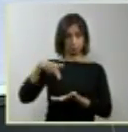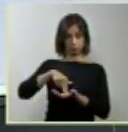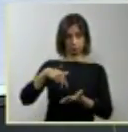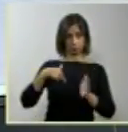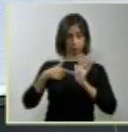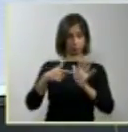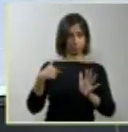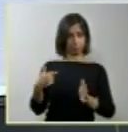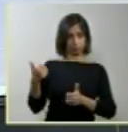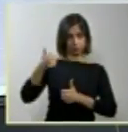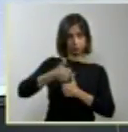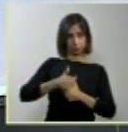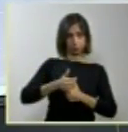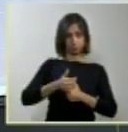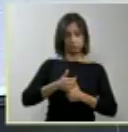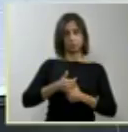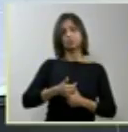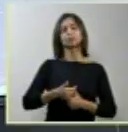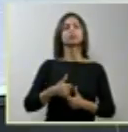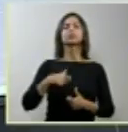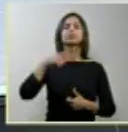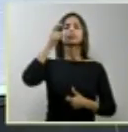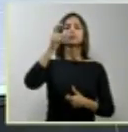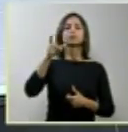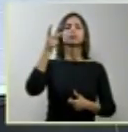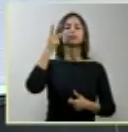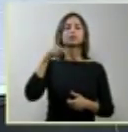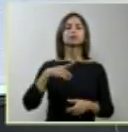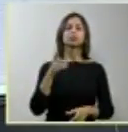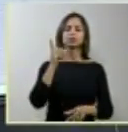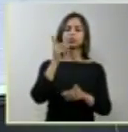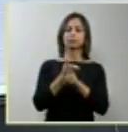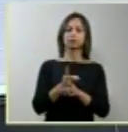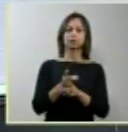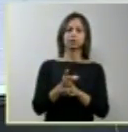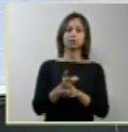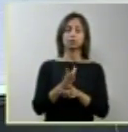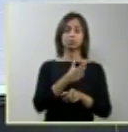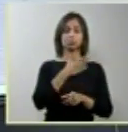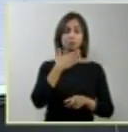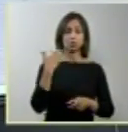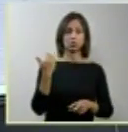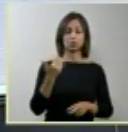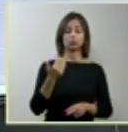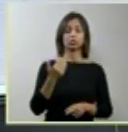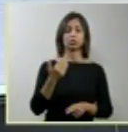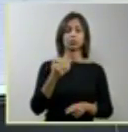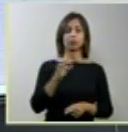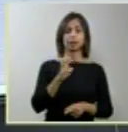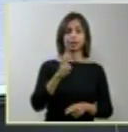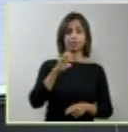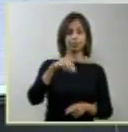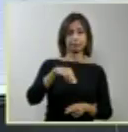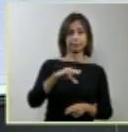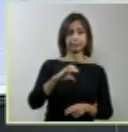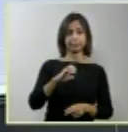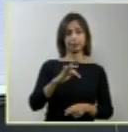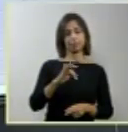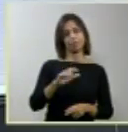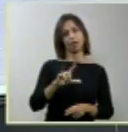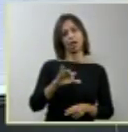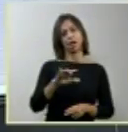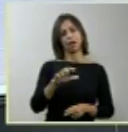classe médica, interessa para o diagnóstico de morte encefálica exclusivamente